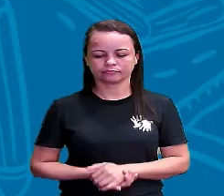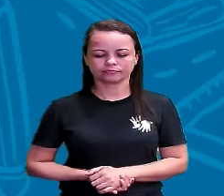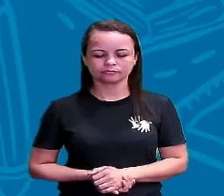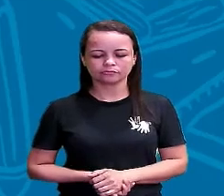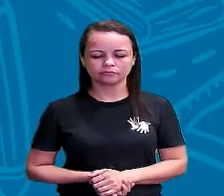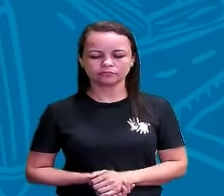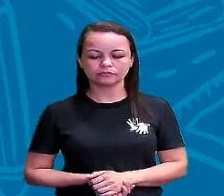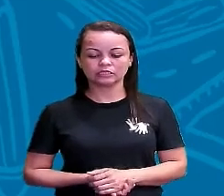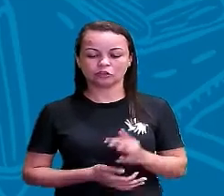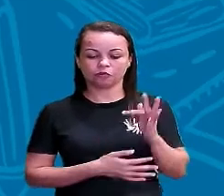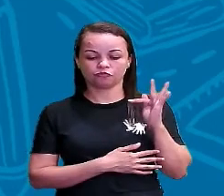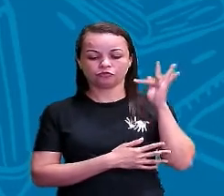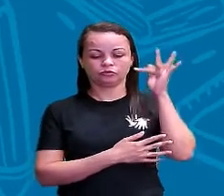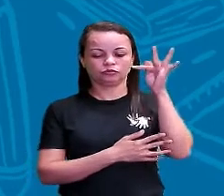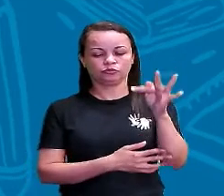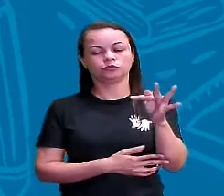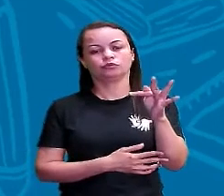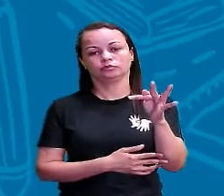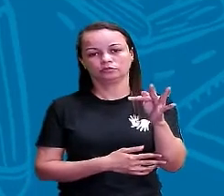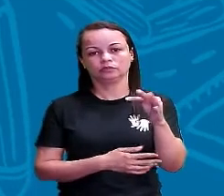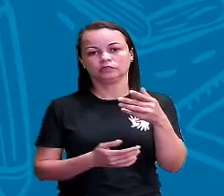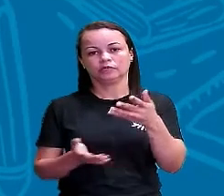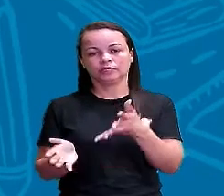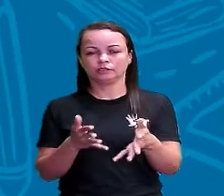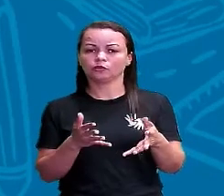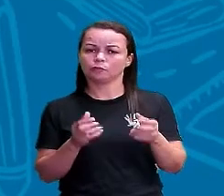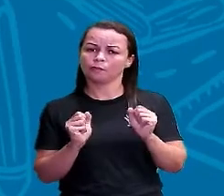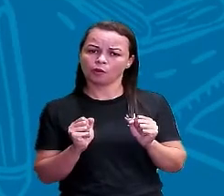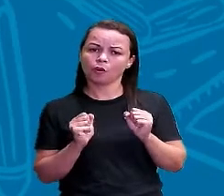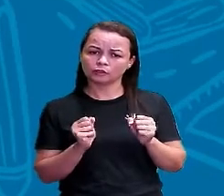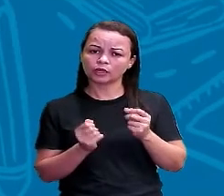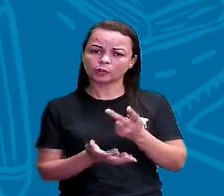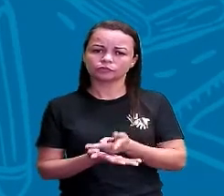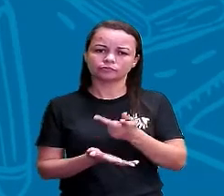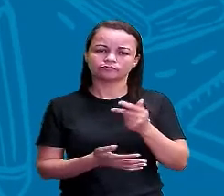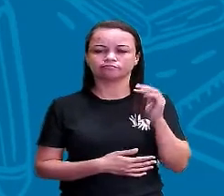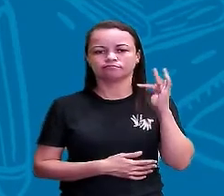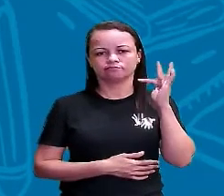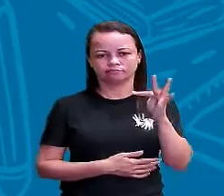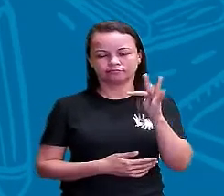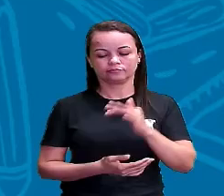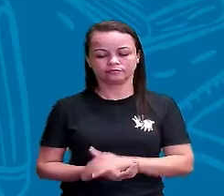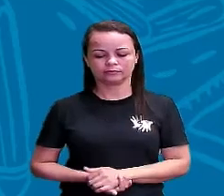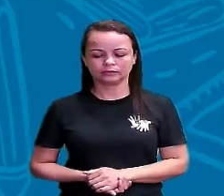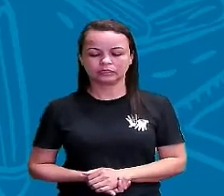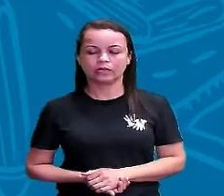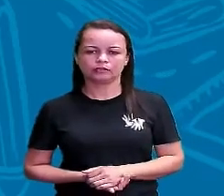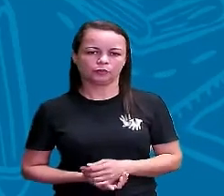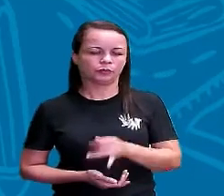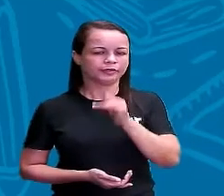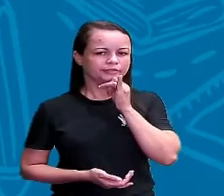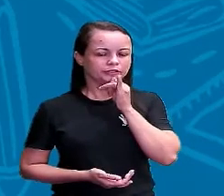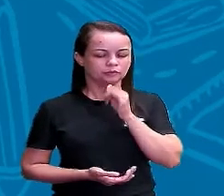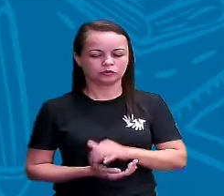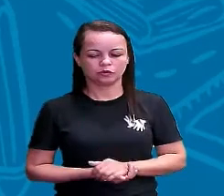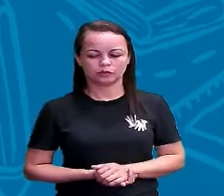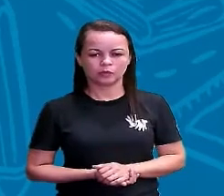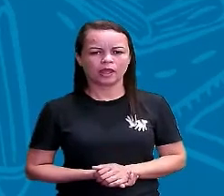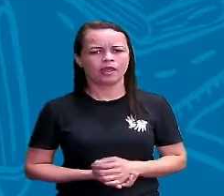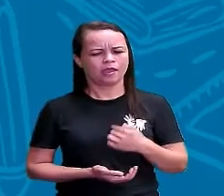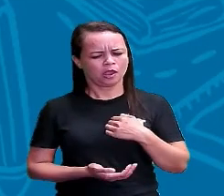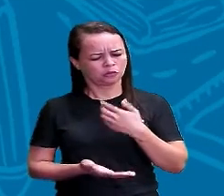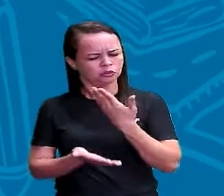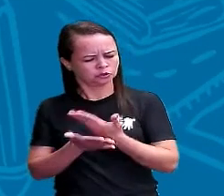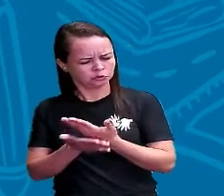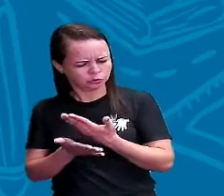subjuntivo é uma ação que pode se realizar no futuro, tá? Então, quando eu estudar, passarei na